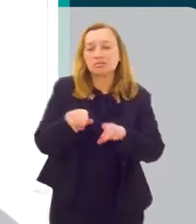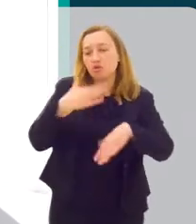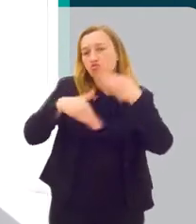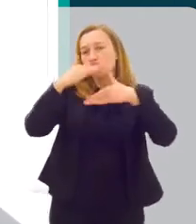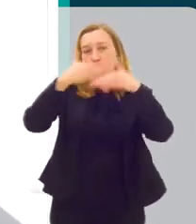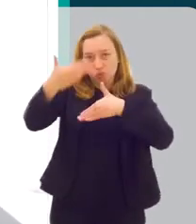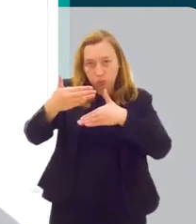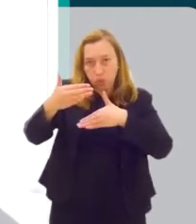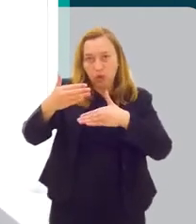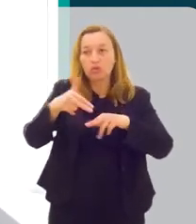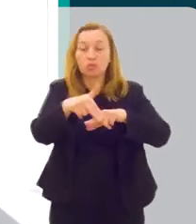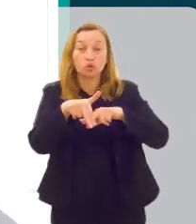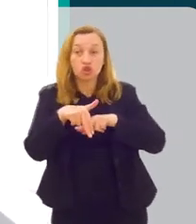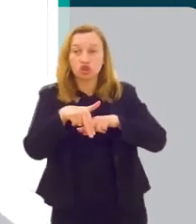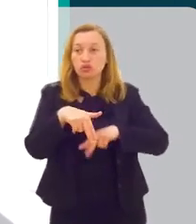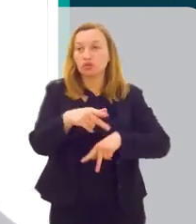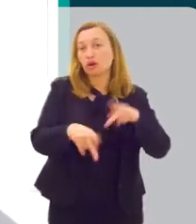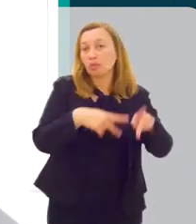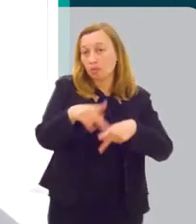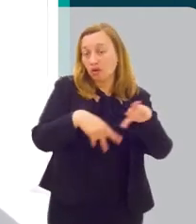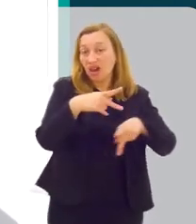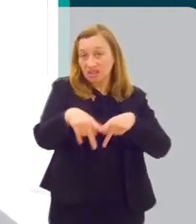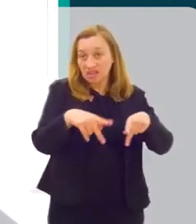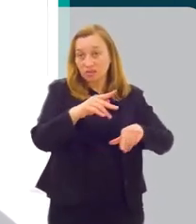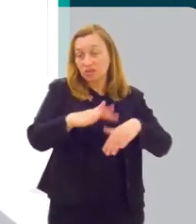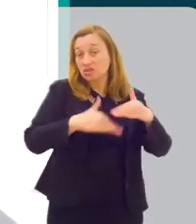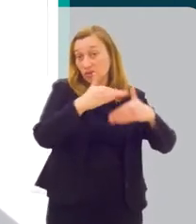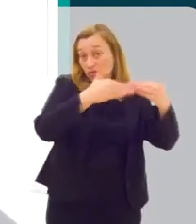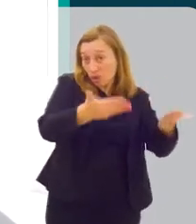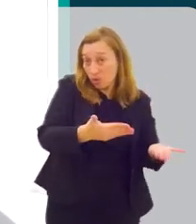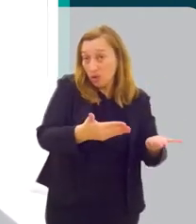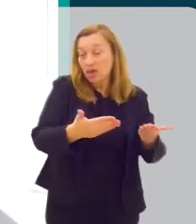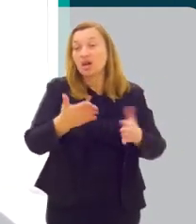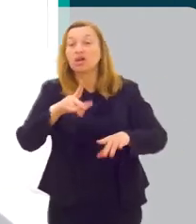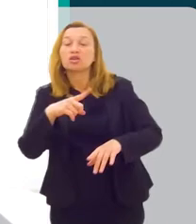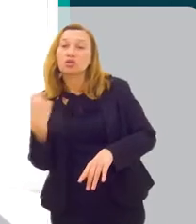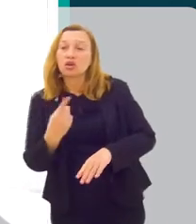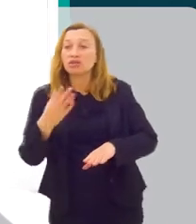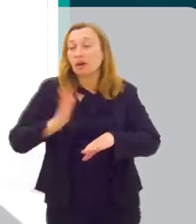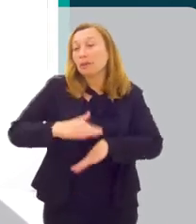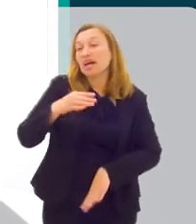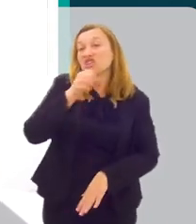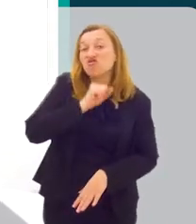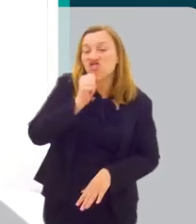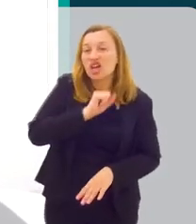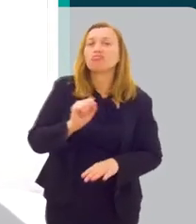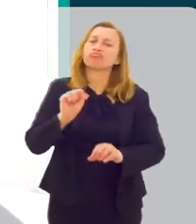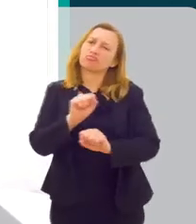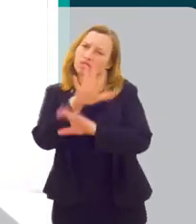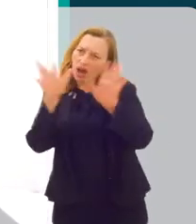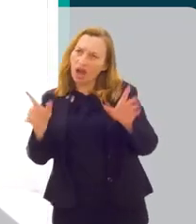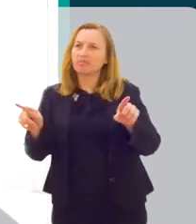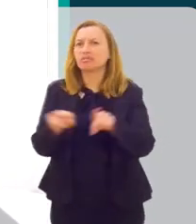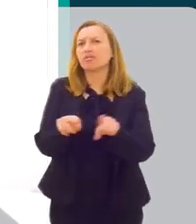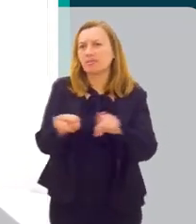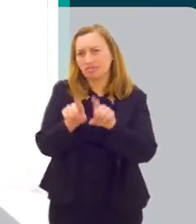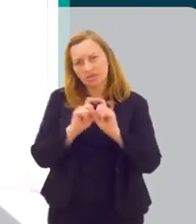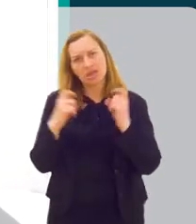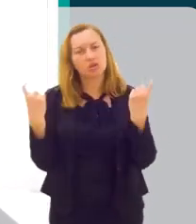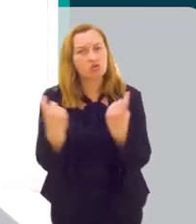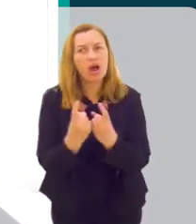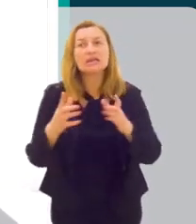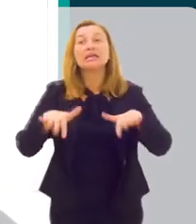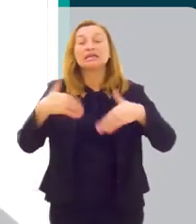ciência também evoluiu em função dessa população. Nós estamos ficando mais velhos e, claro, que também